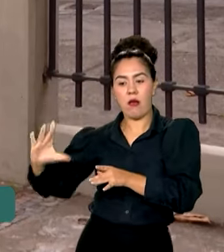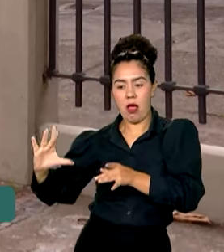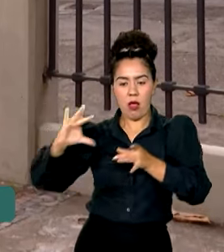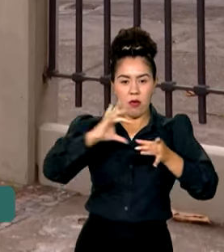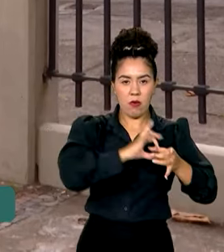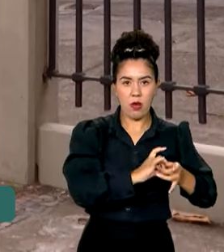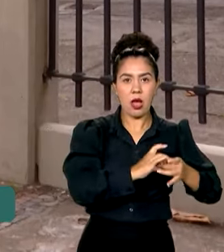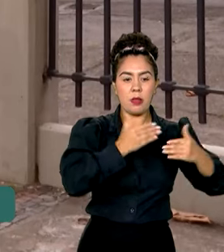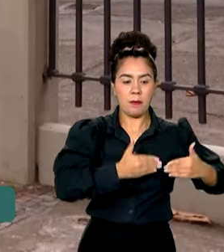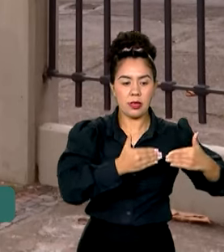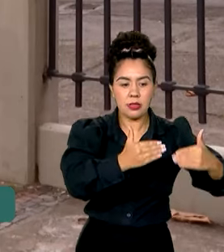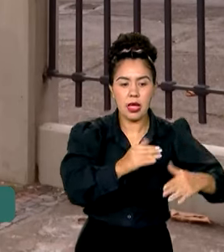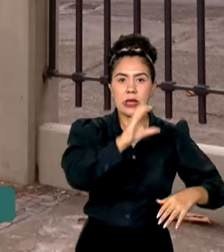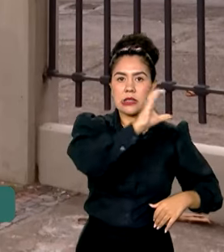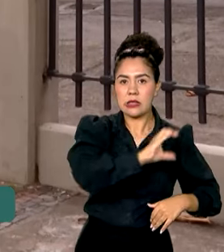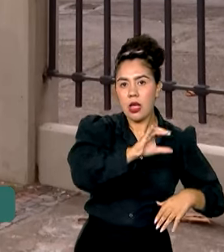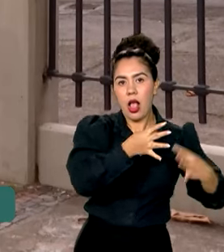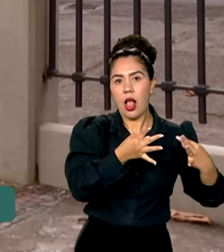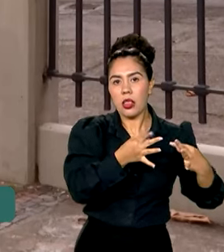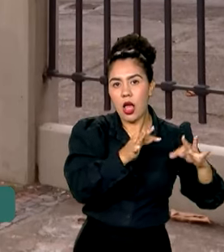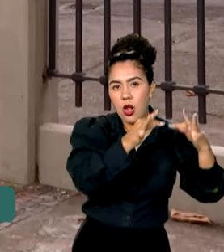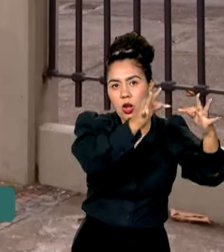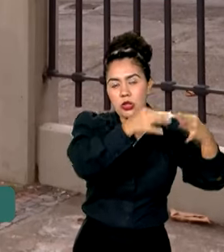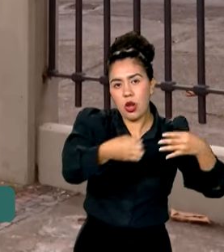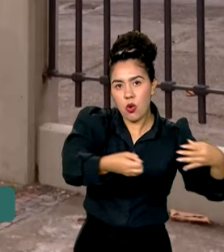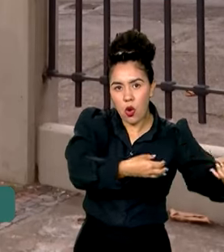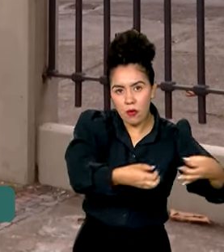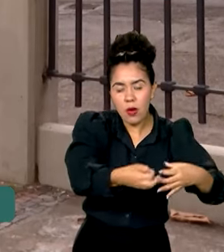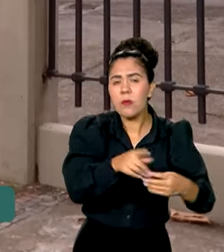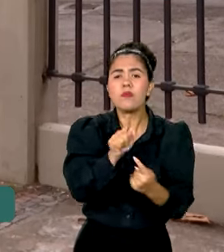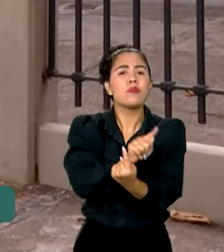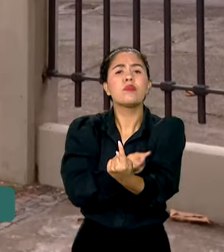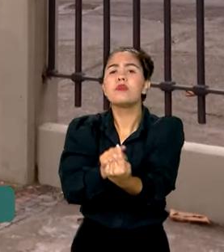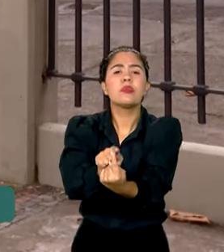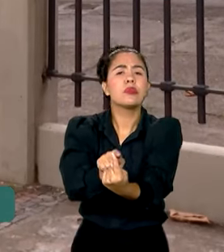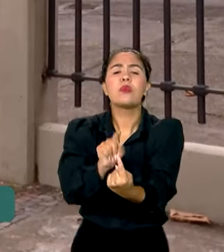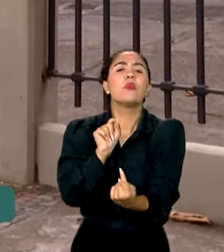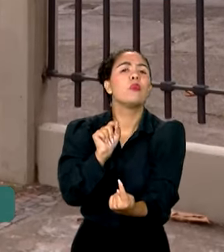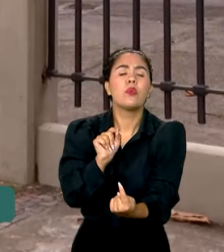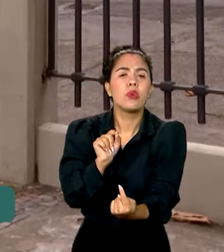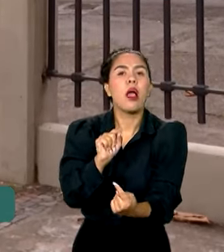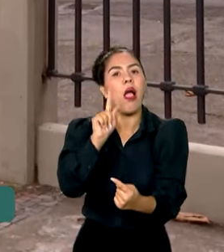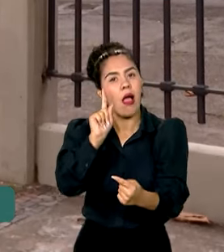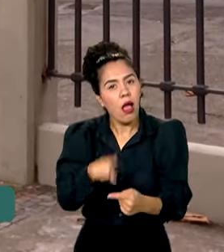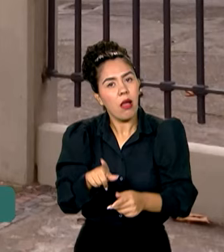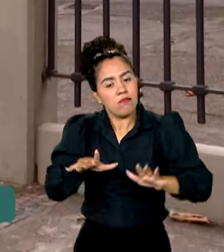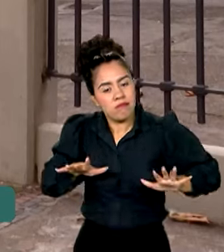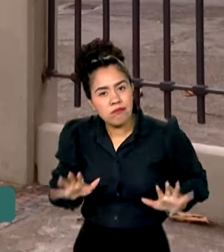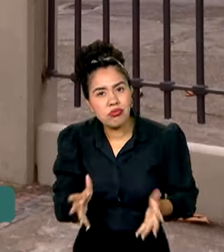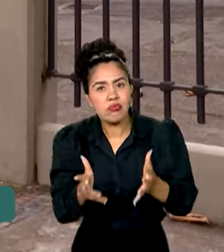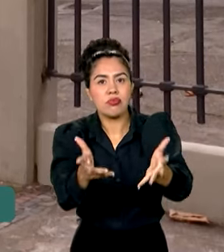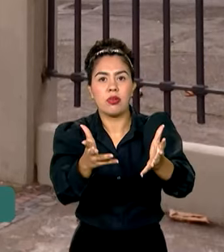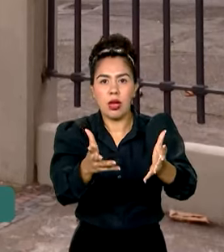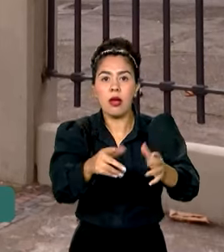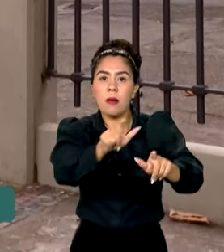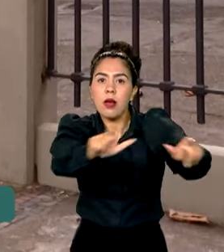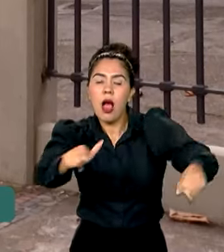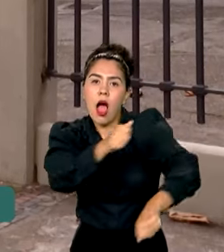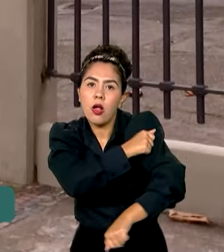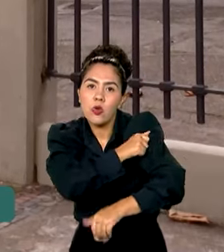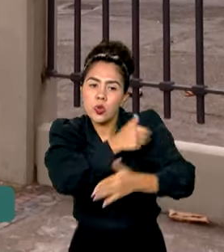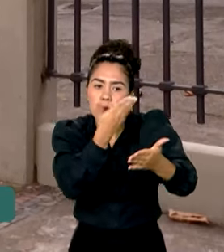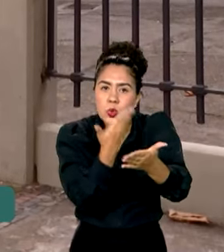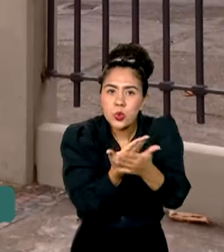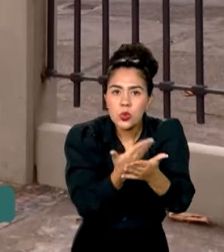Ministério da Ciência, Tecnologia e Inovação. O objetivo principal é estimular o estudo da matemática